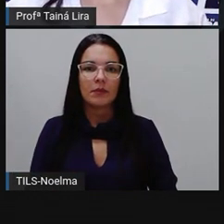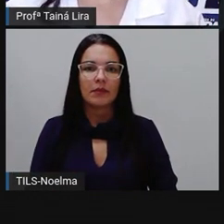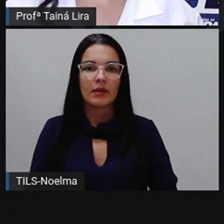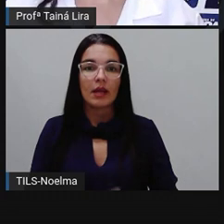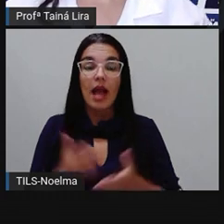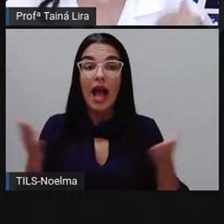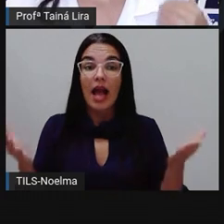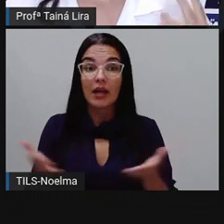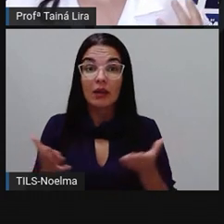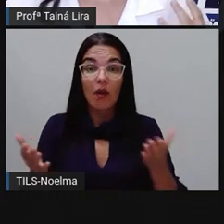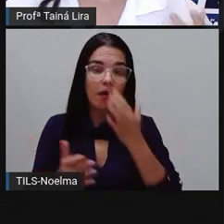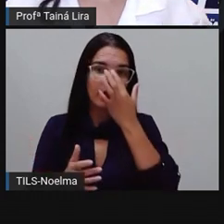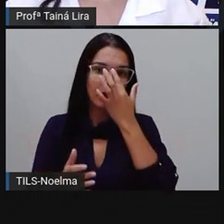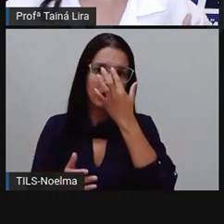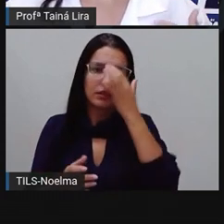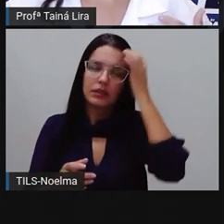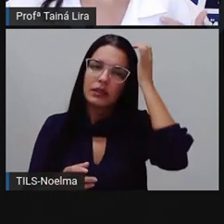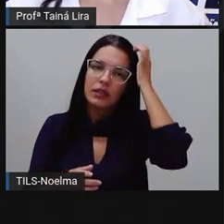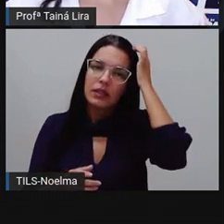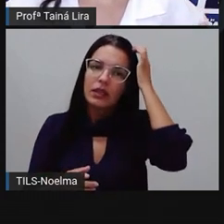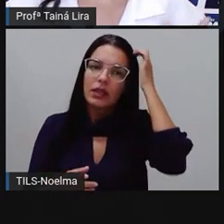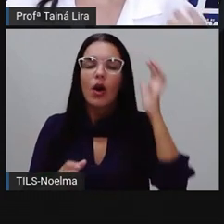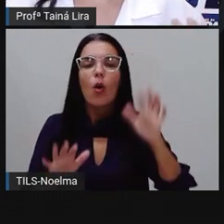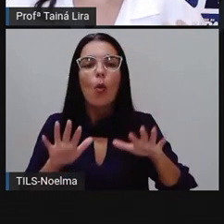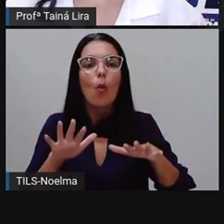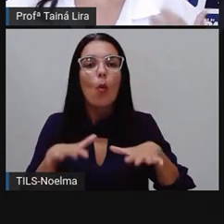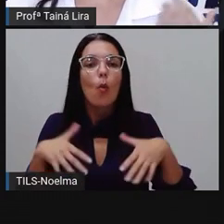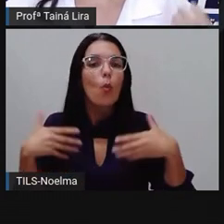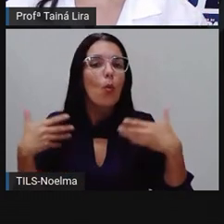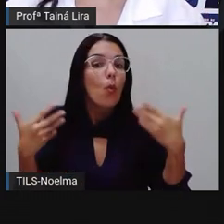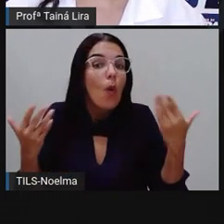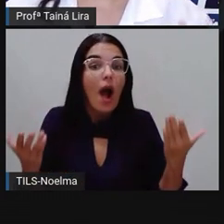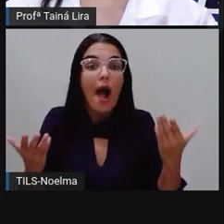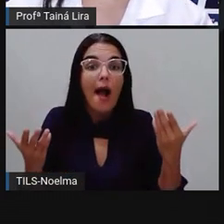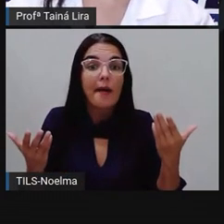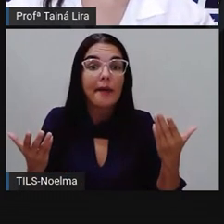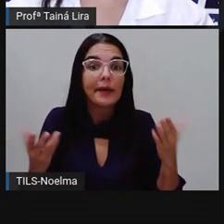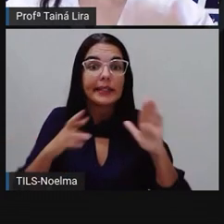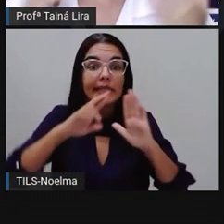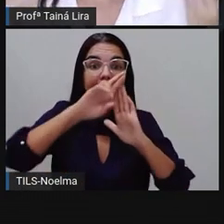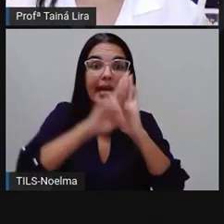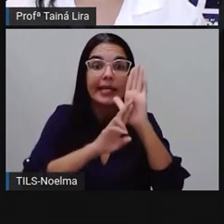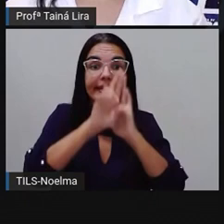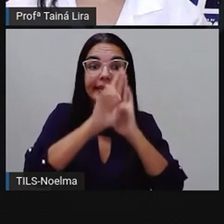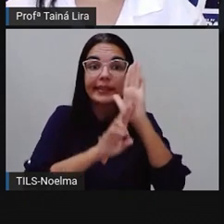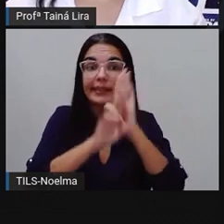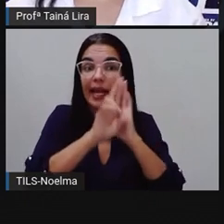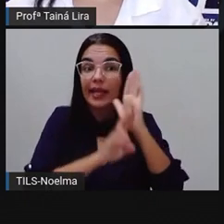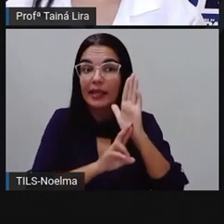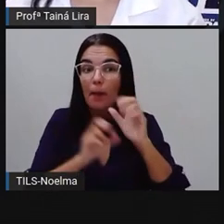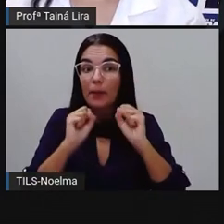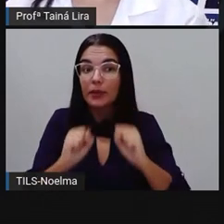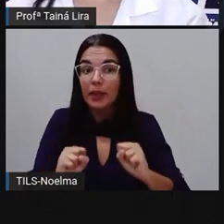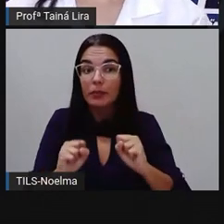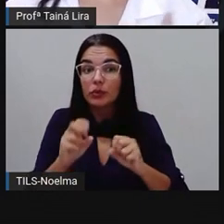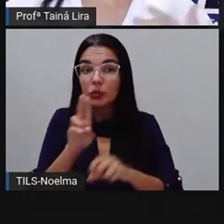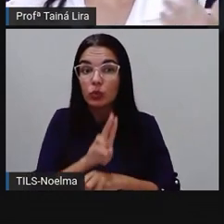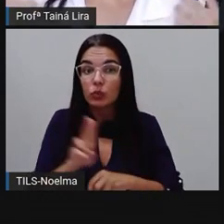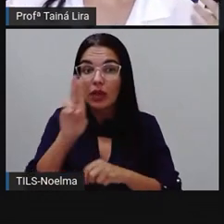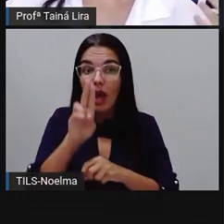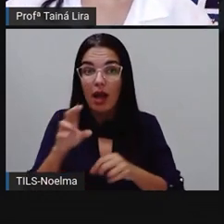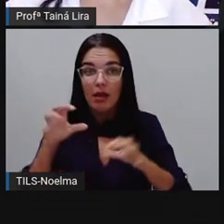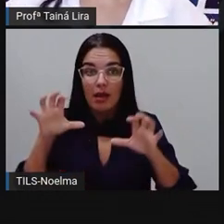Olha só. E quais receitas, né, podemos fazer utilizando as plantas? Então,